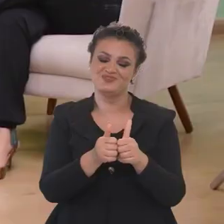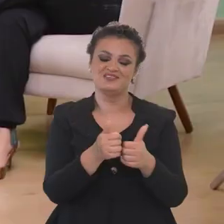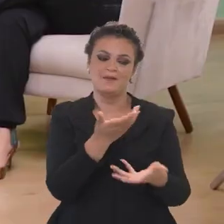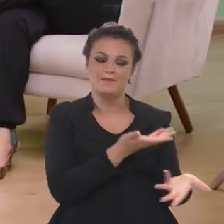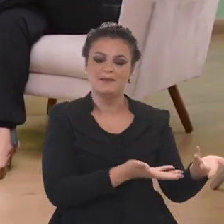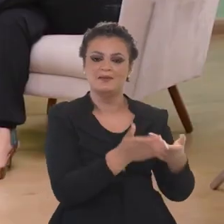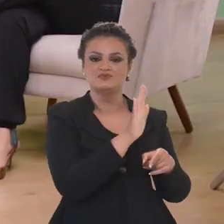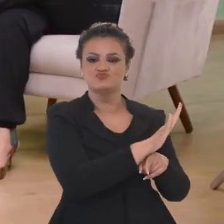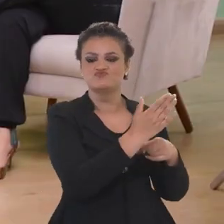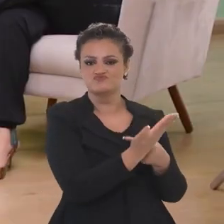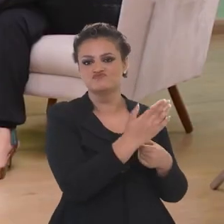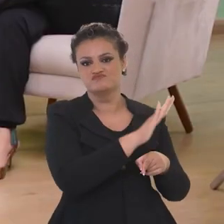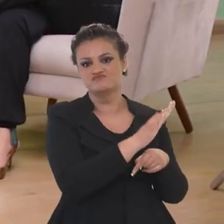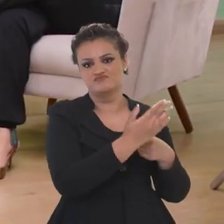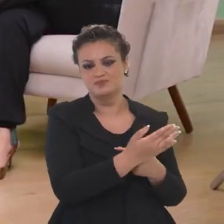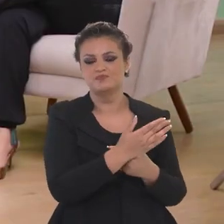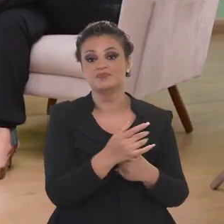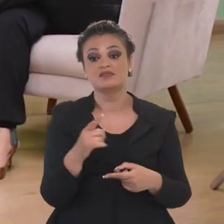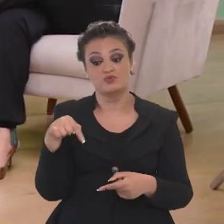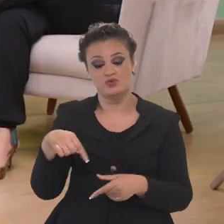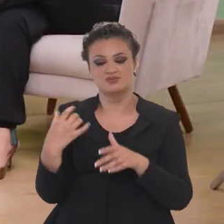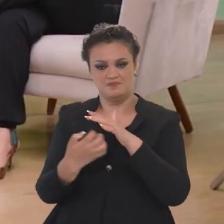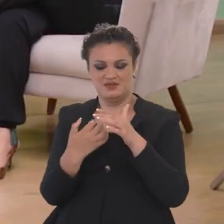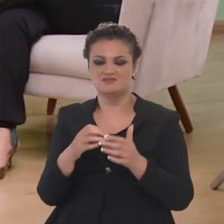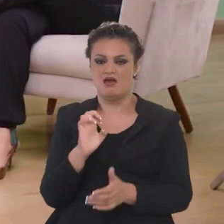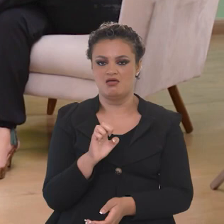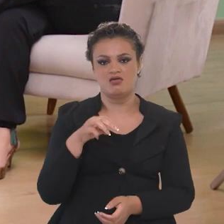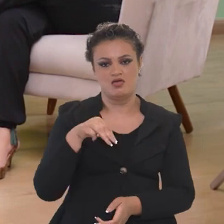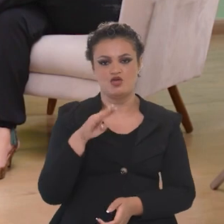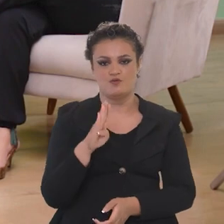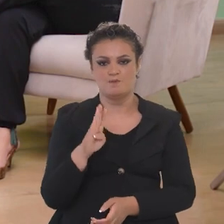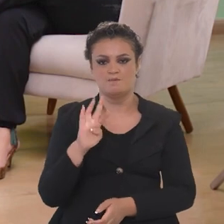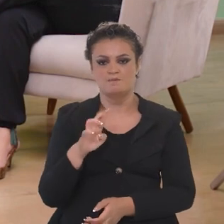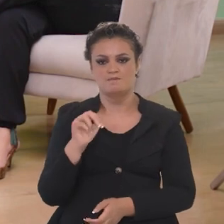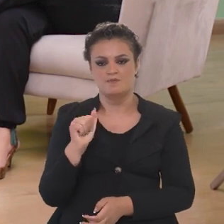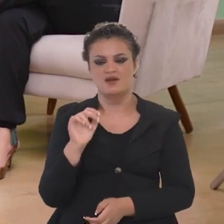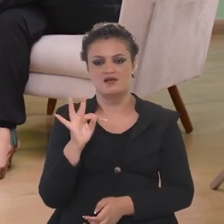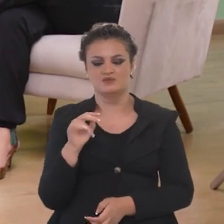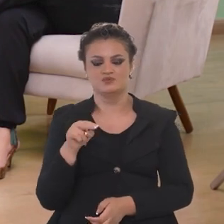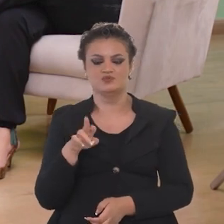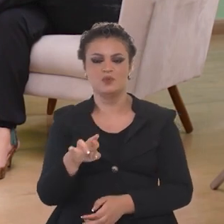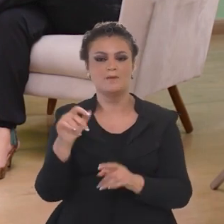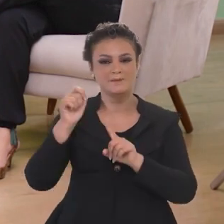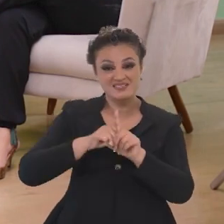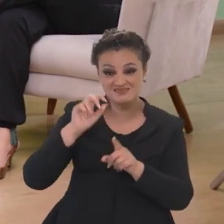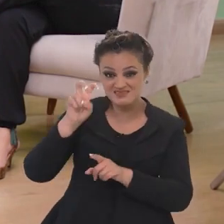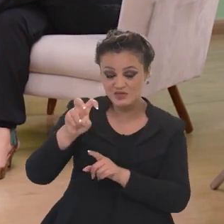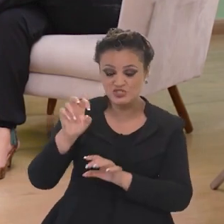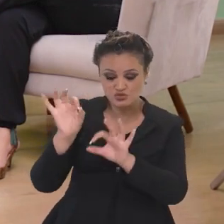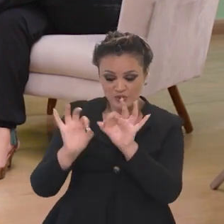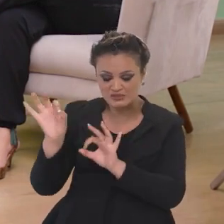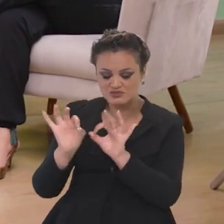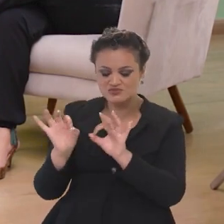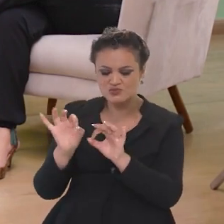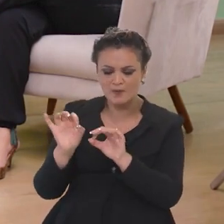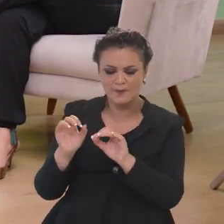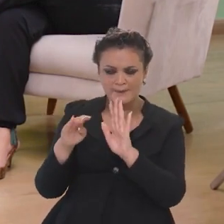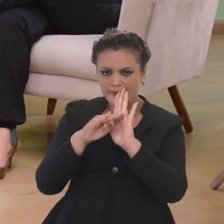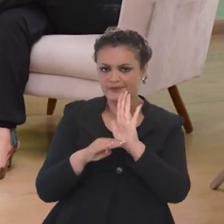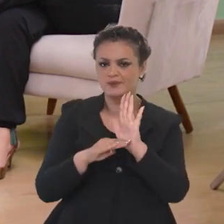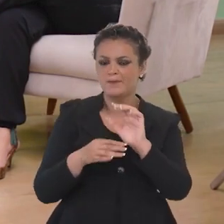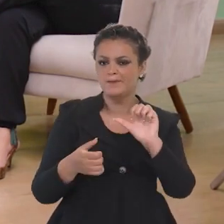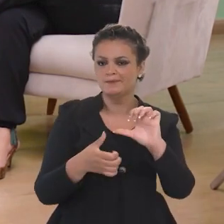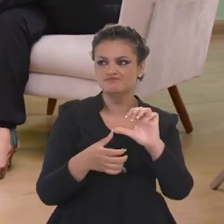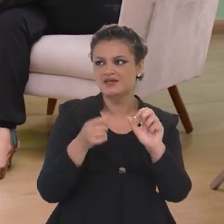e um ajudar o outro. Nesse sentido, nós da Embaratur, nesses cinco meses, a gente produziu o mapa do turismo internacional